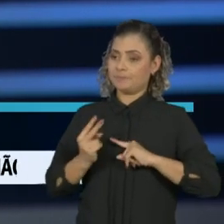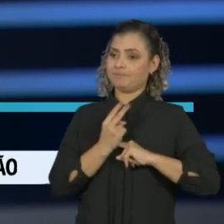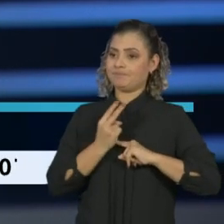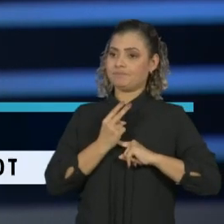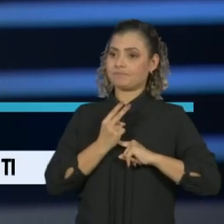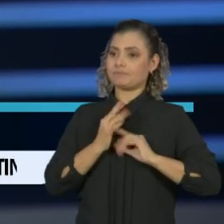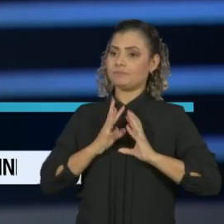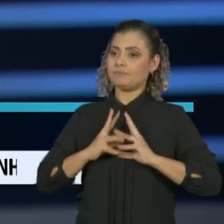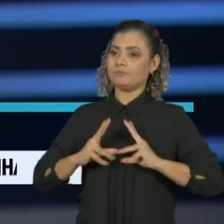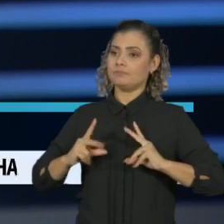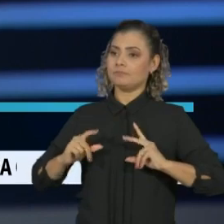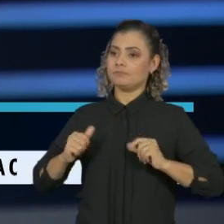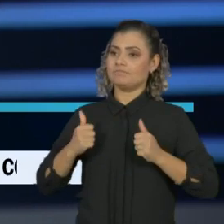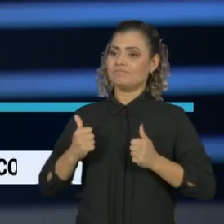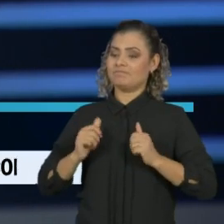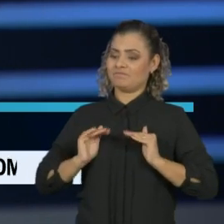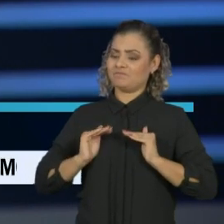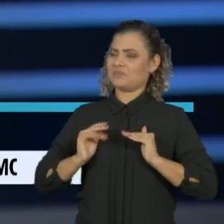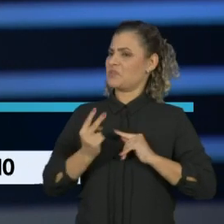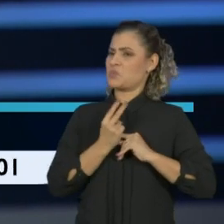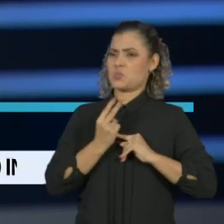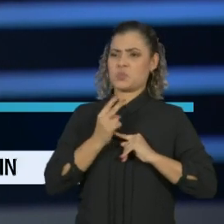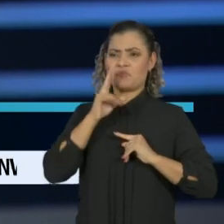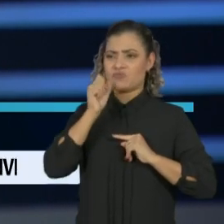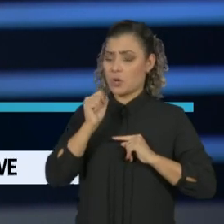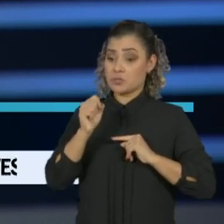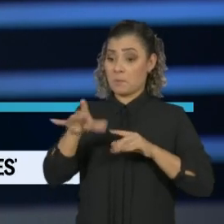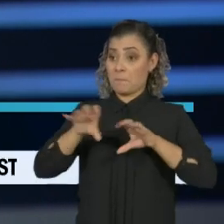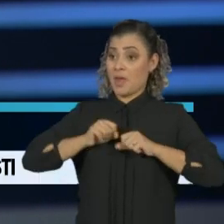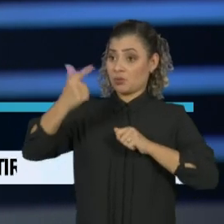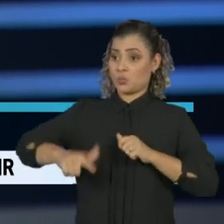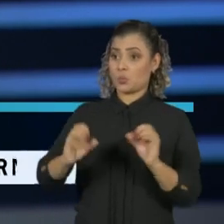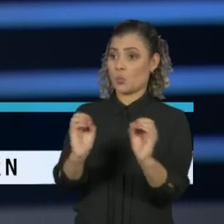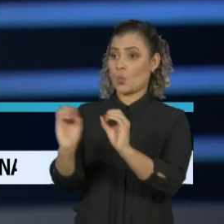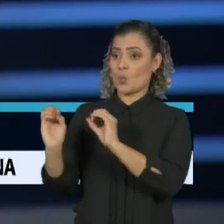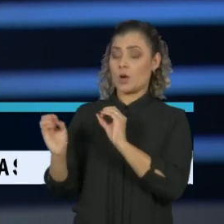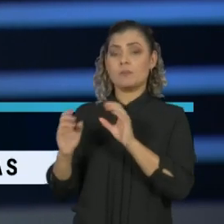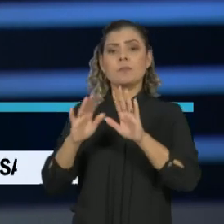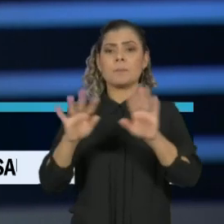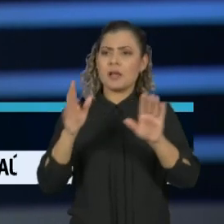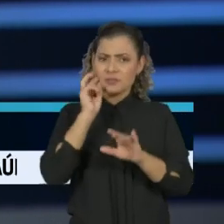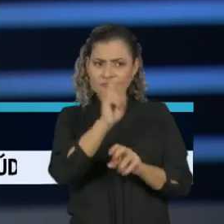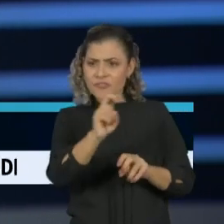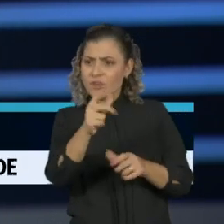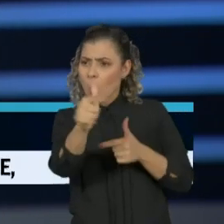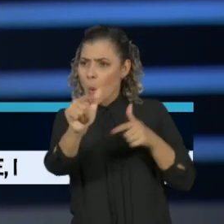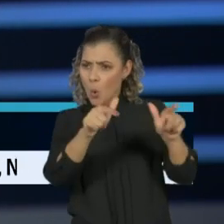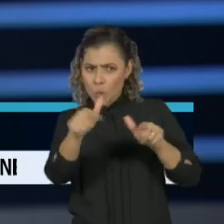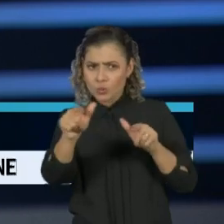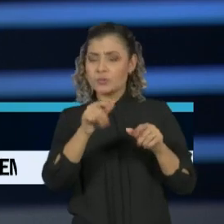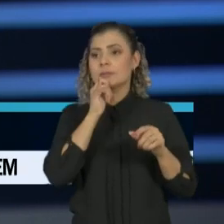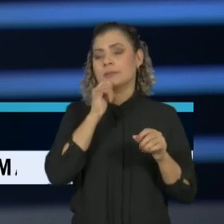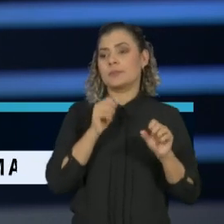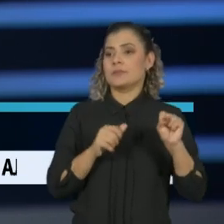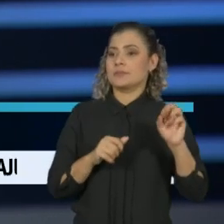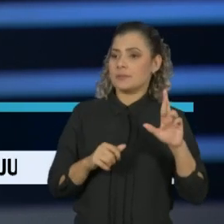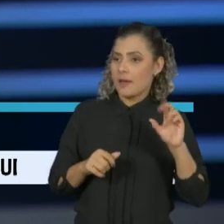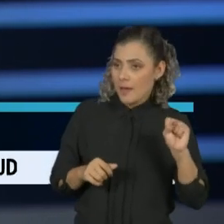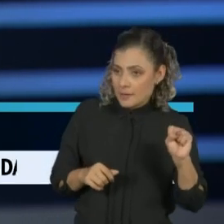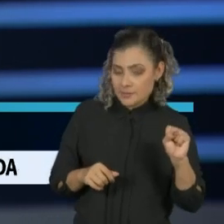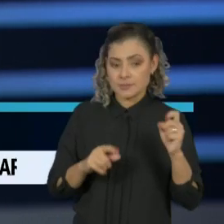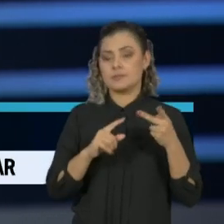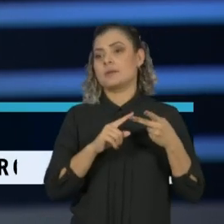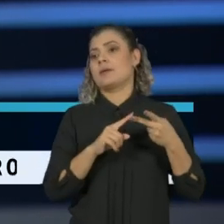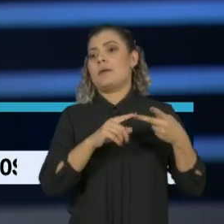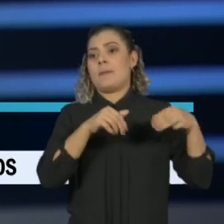coronavírus. Se você usar a analogia dos outros coronavírus que já causaram pandemias, que é o SARS e